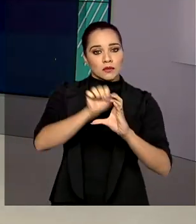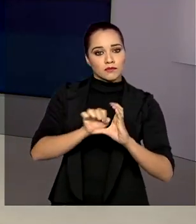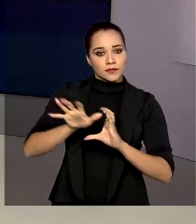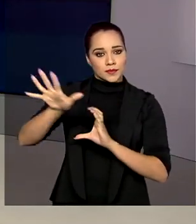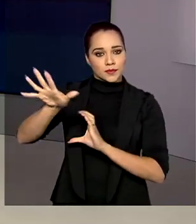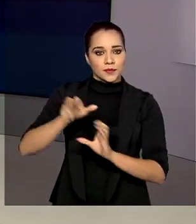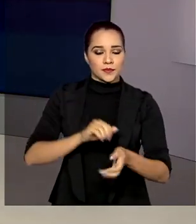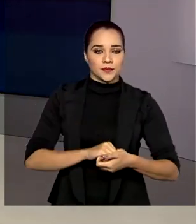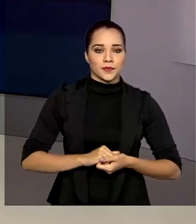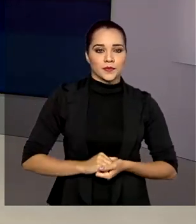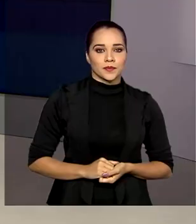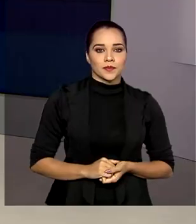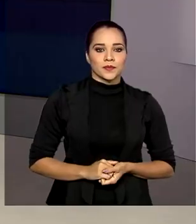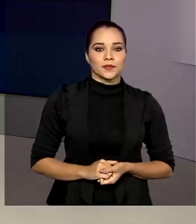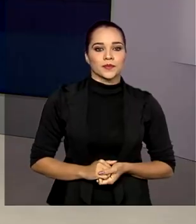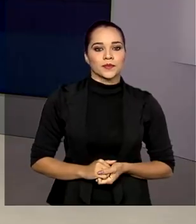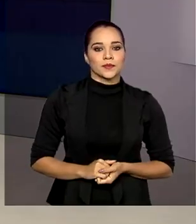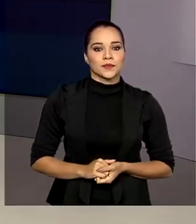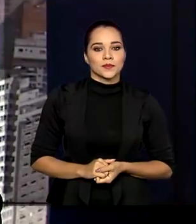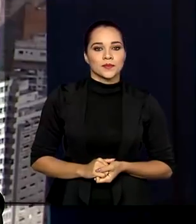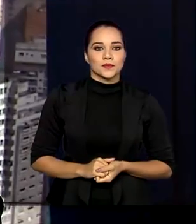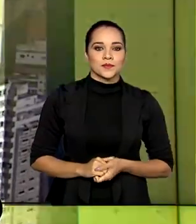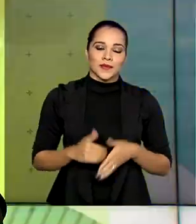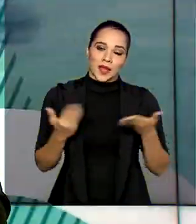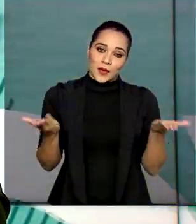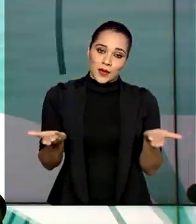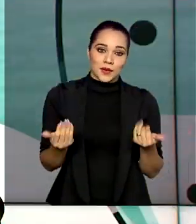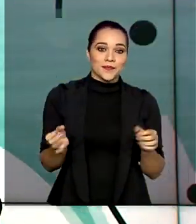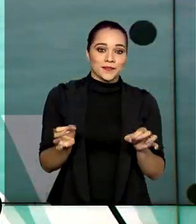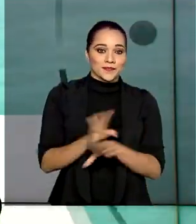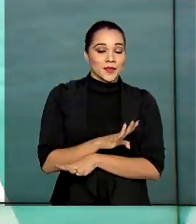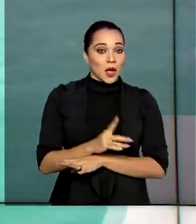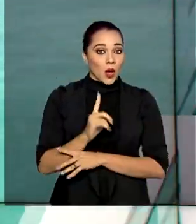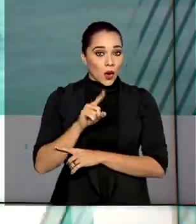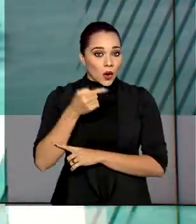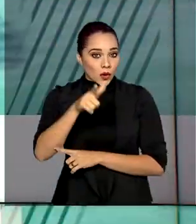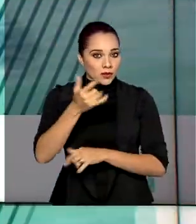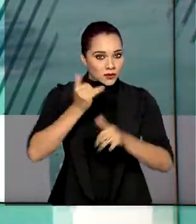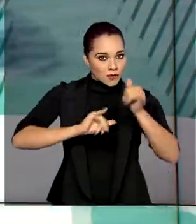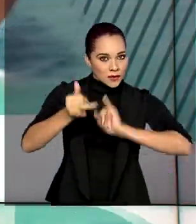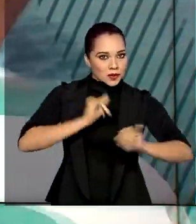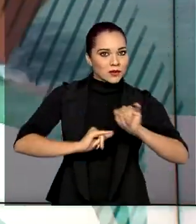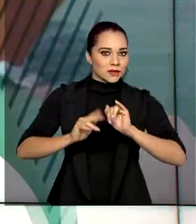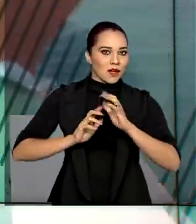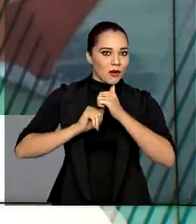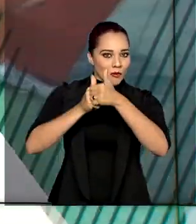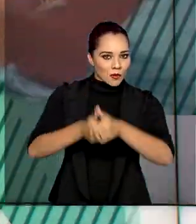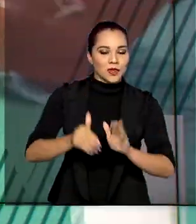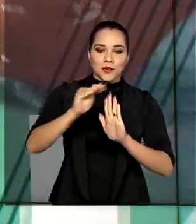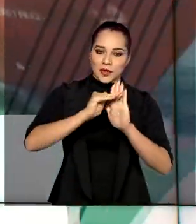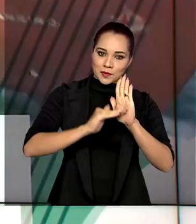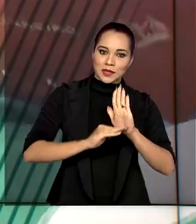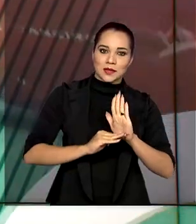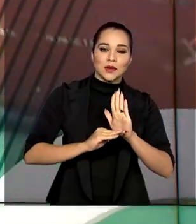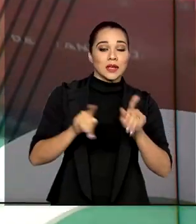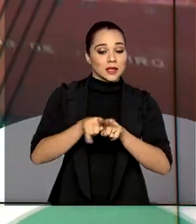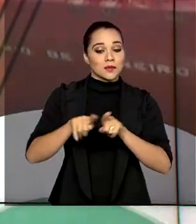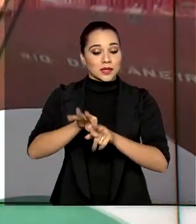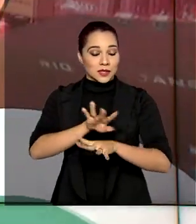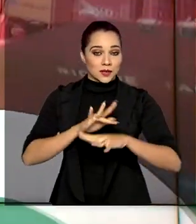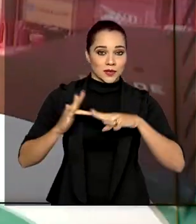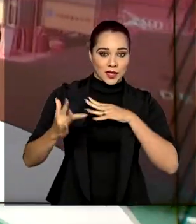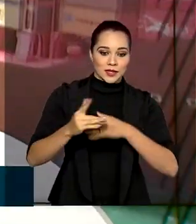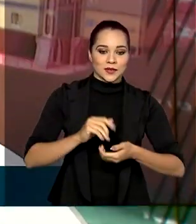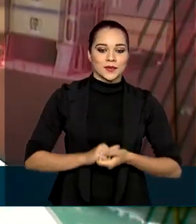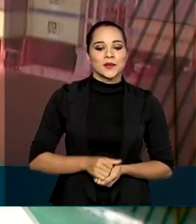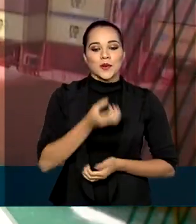Tecnologia e Inovações. A gente fica por aqui. Outras notícias você confere ao longo da nossa programação e também nas